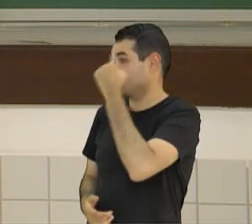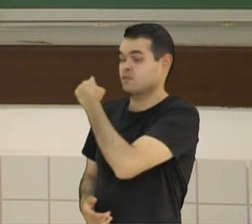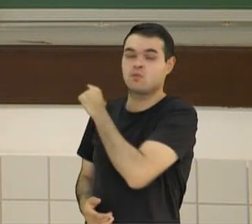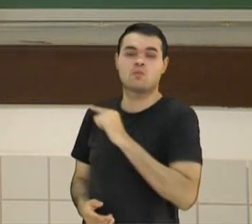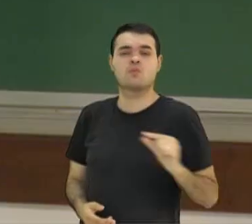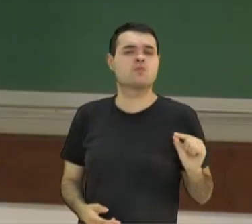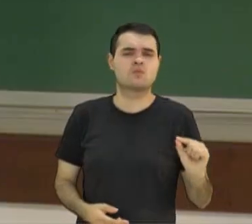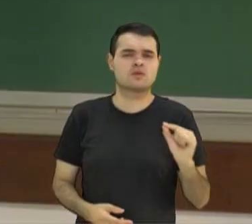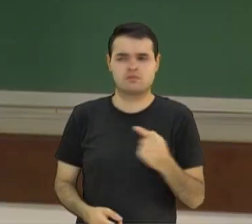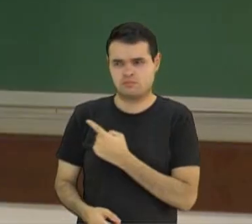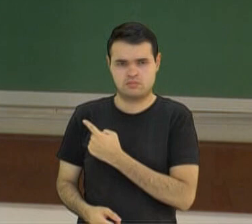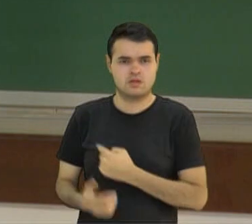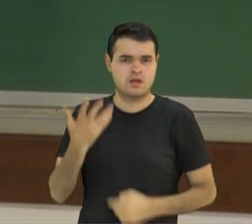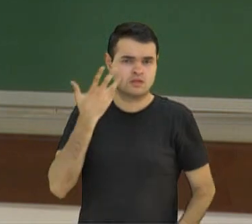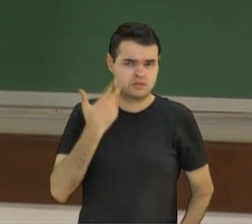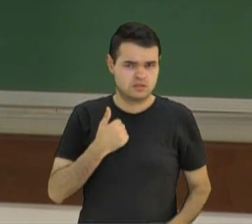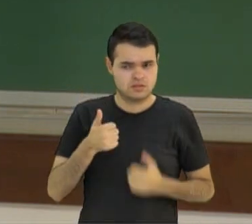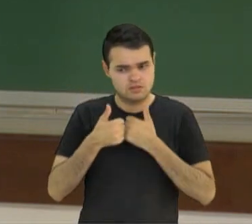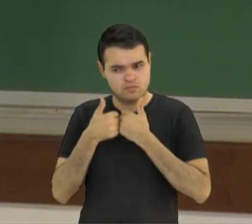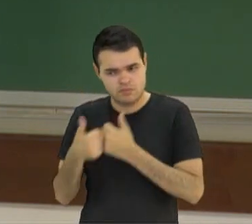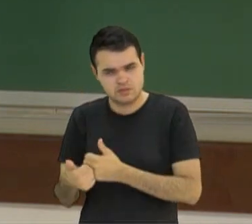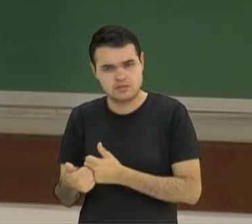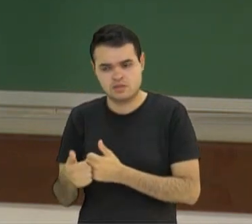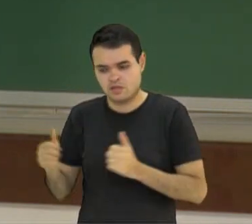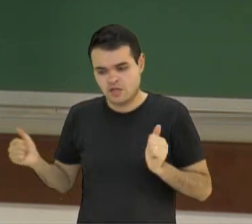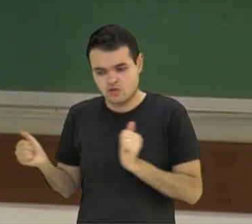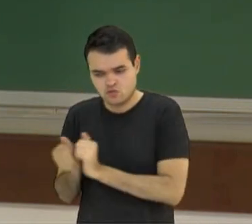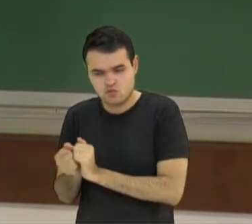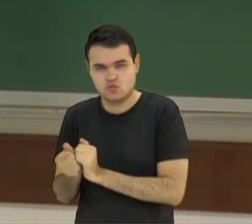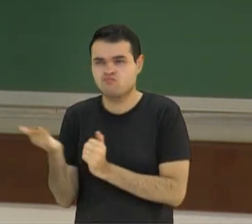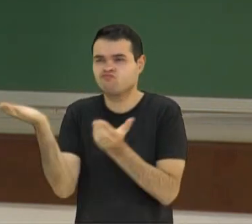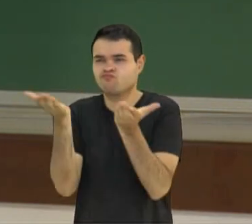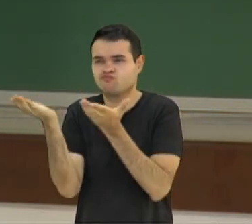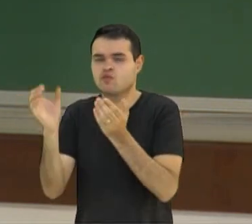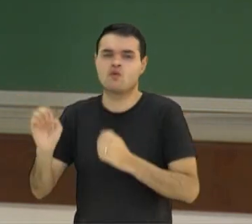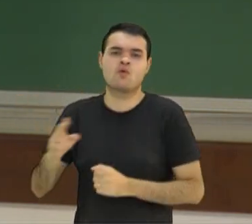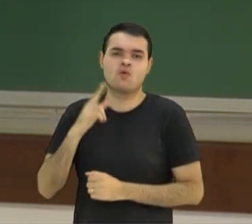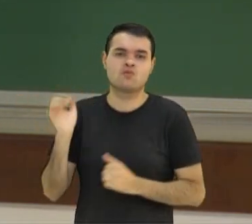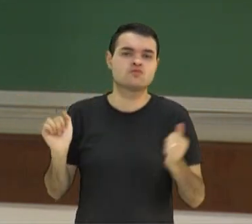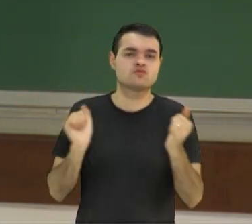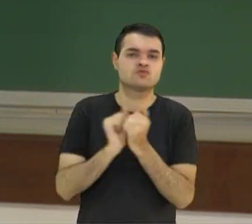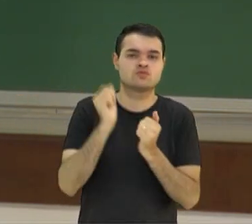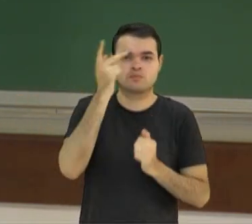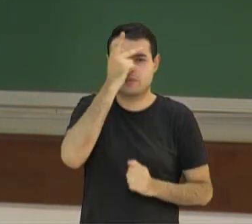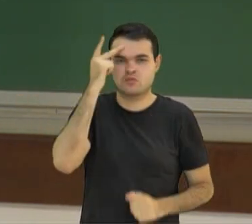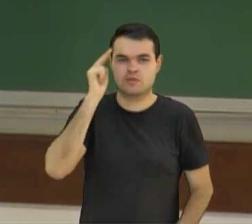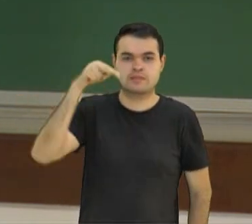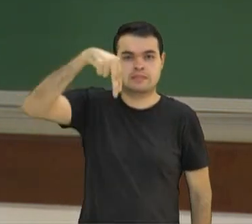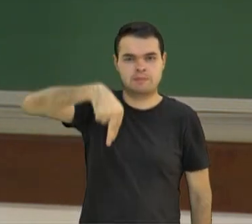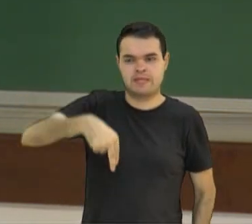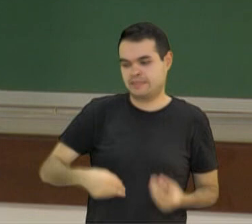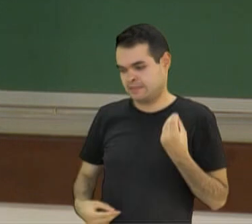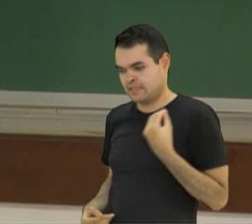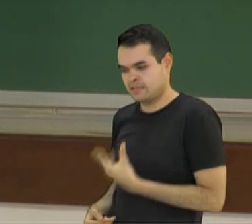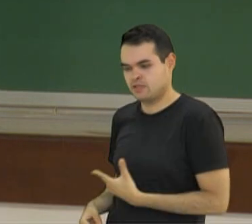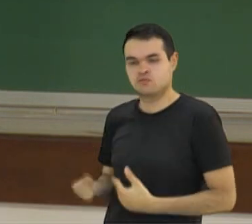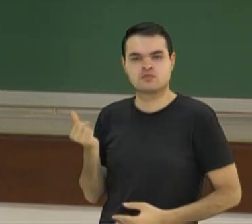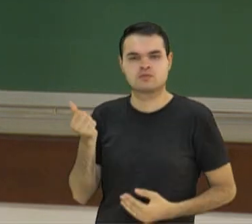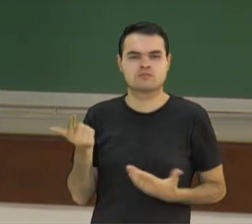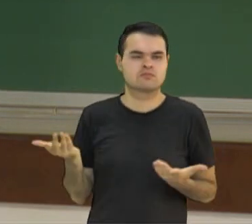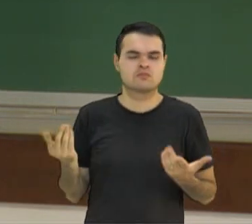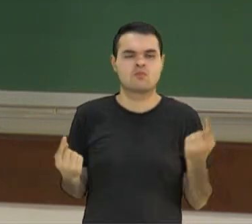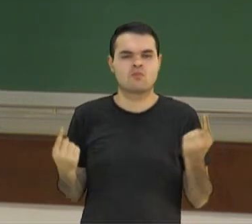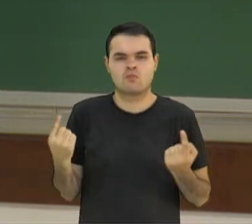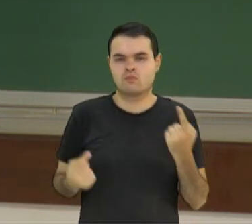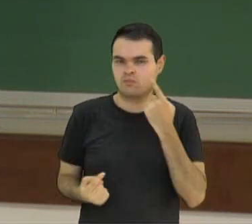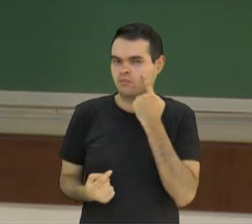Essas crianças estão acompanhando quem pede esmolas? Ou estão acompanhando aquela pessoa que está dando esmolas? Observe